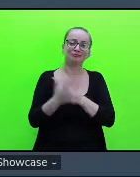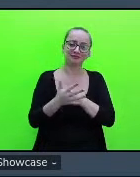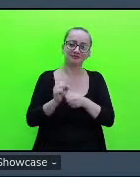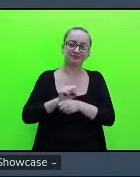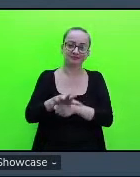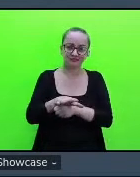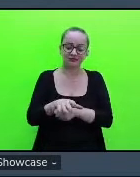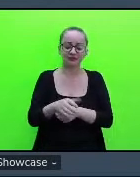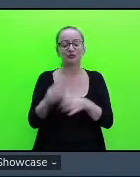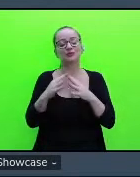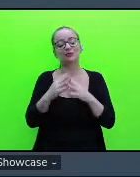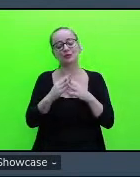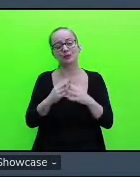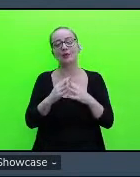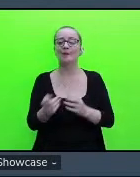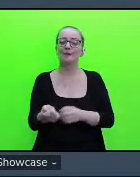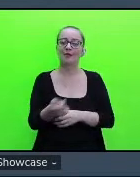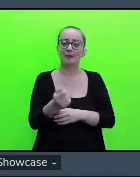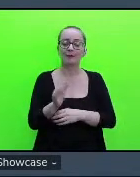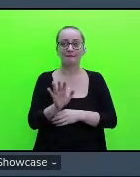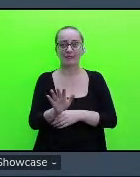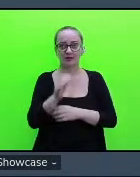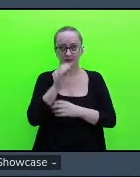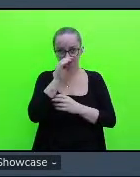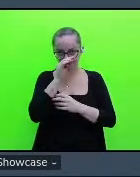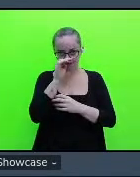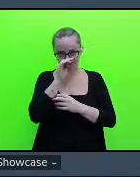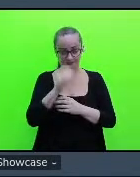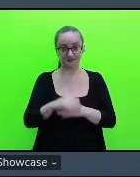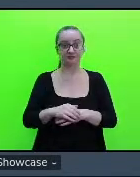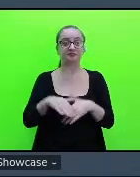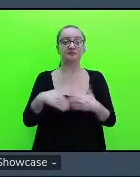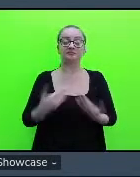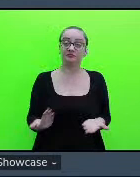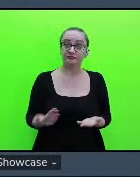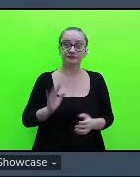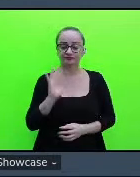um pouco, né, mas acabou que